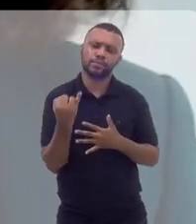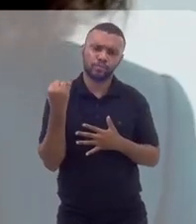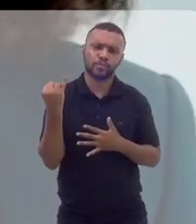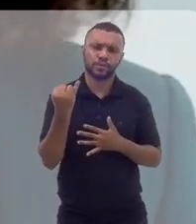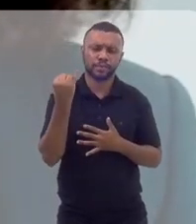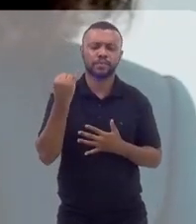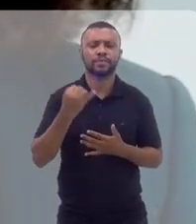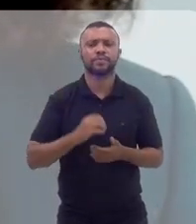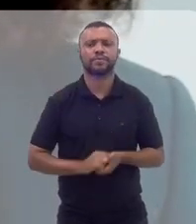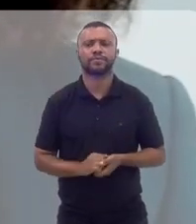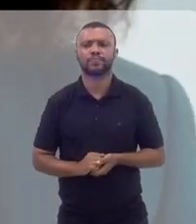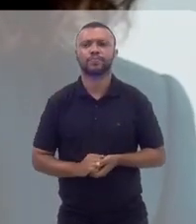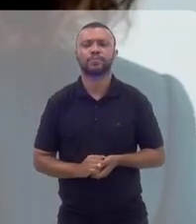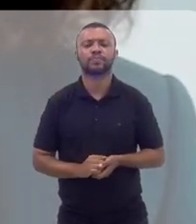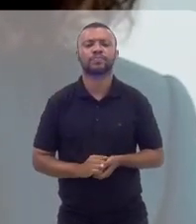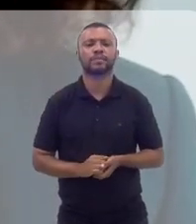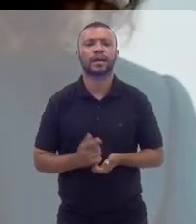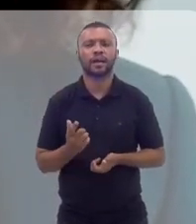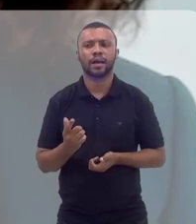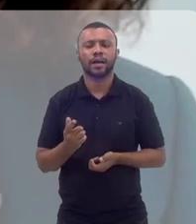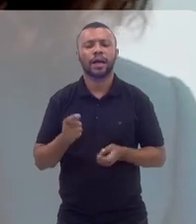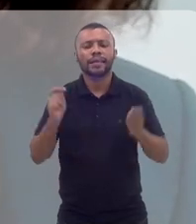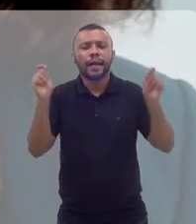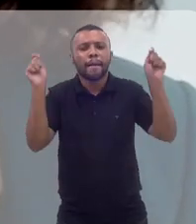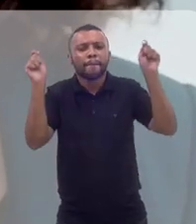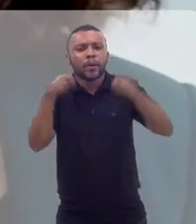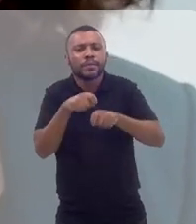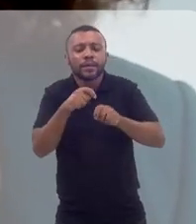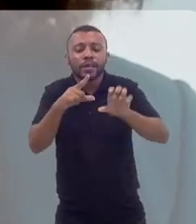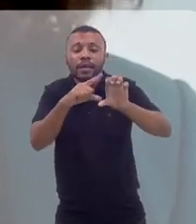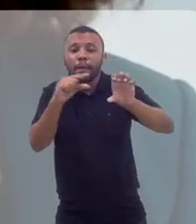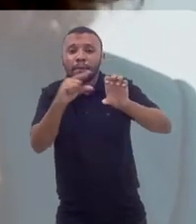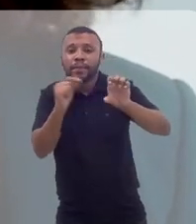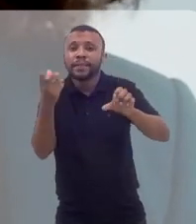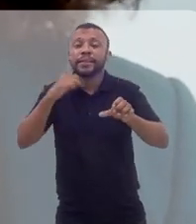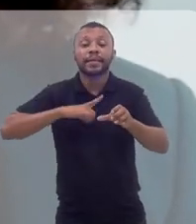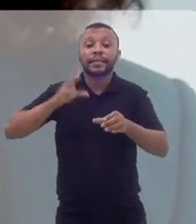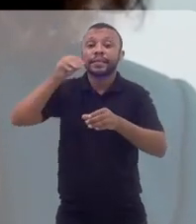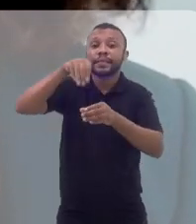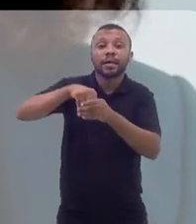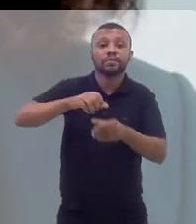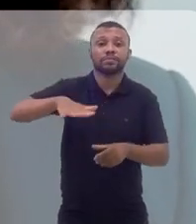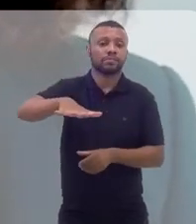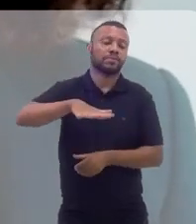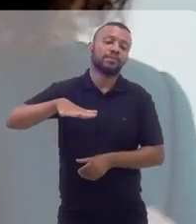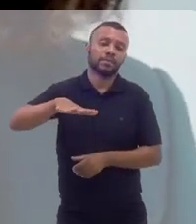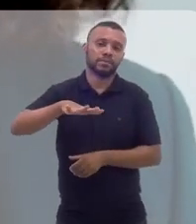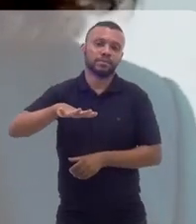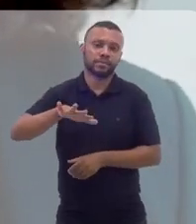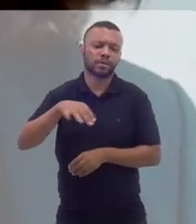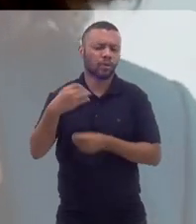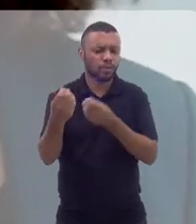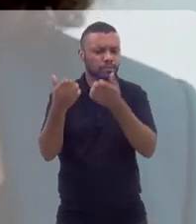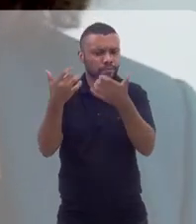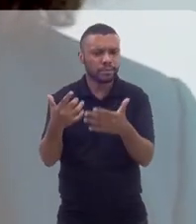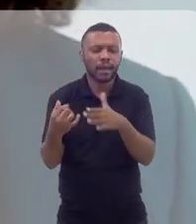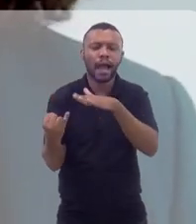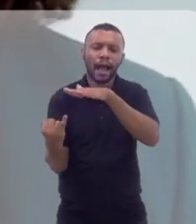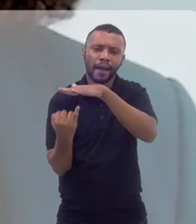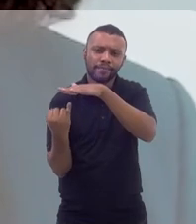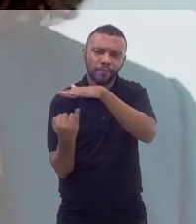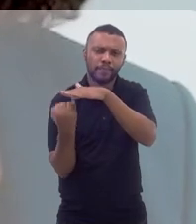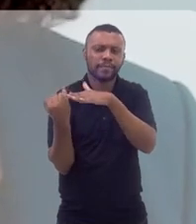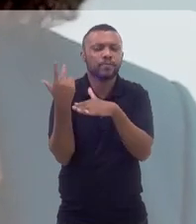fundamental. O que a gente tem de possibilidade de empreendedorismo nesse setor? Como até resposta à